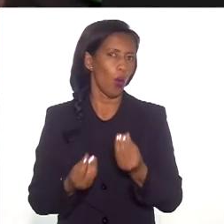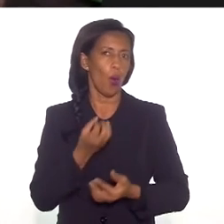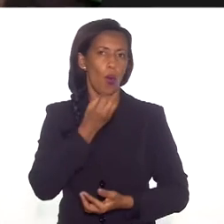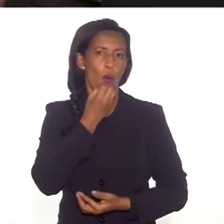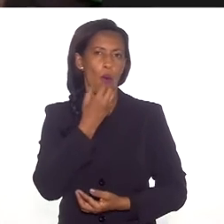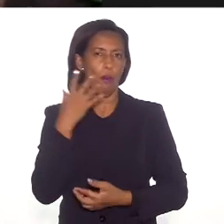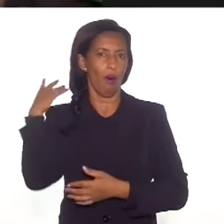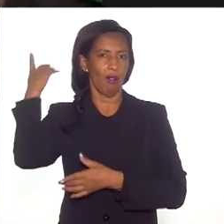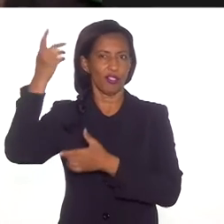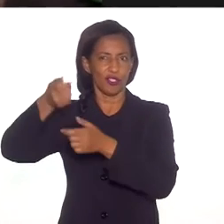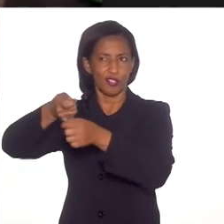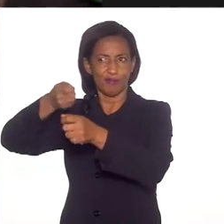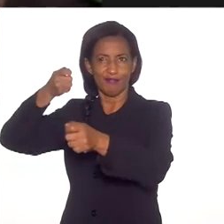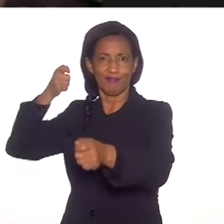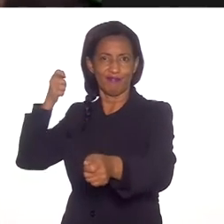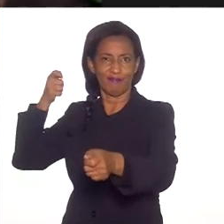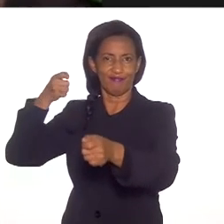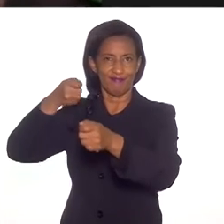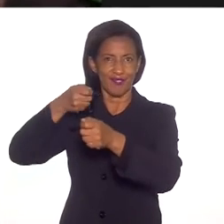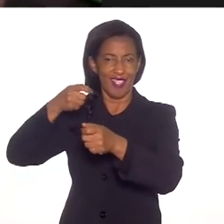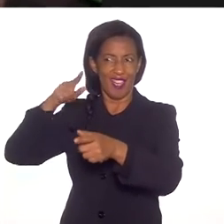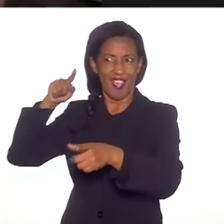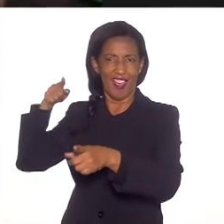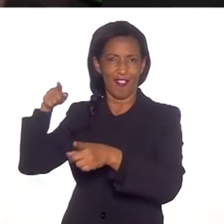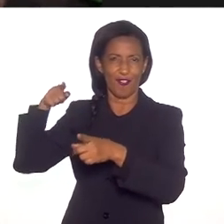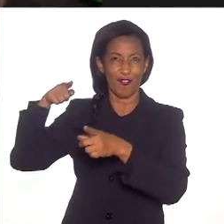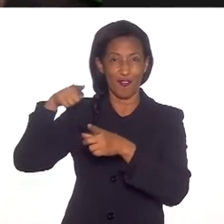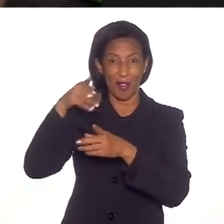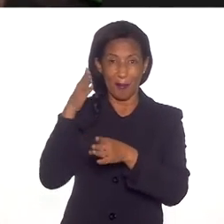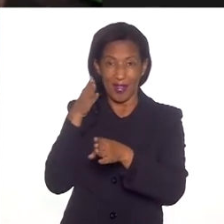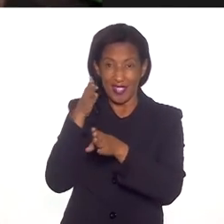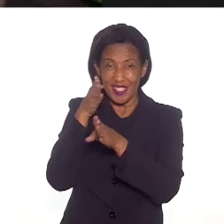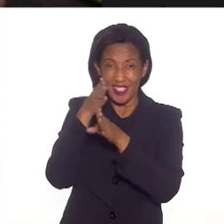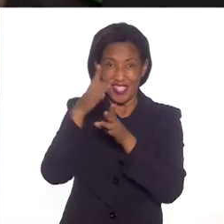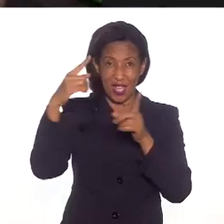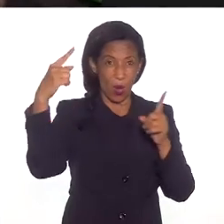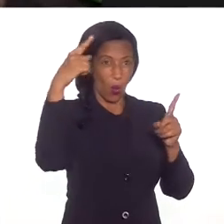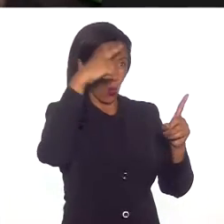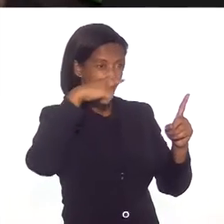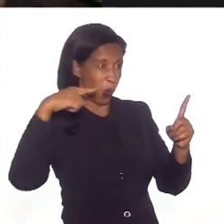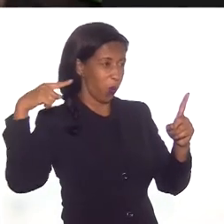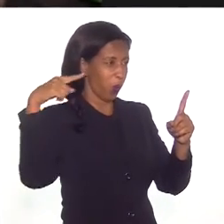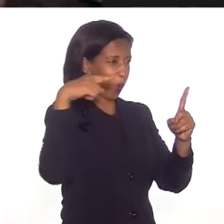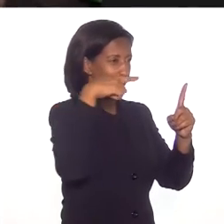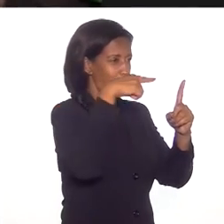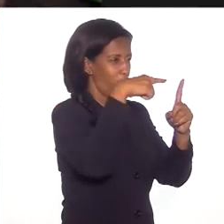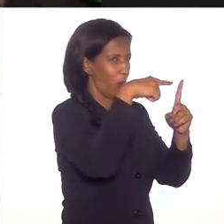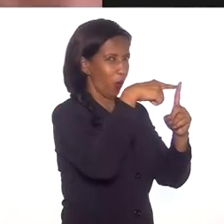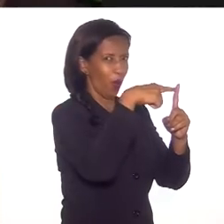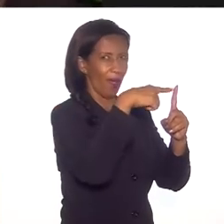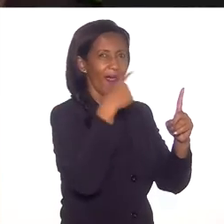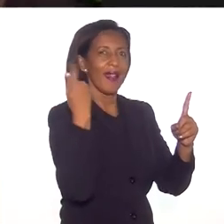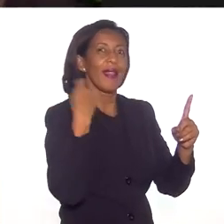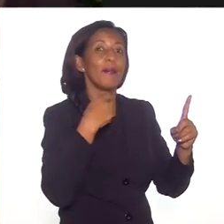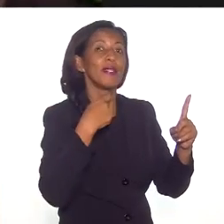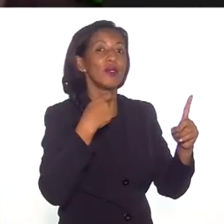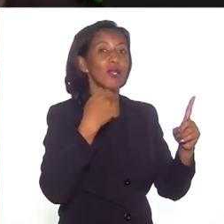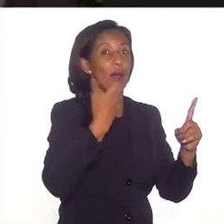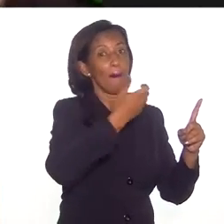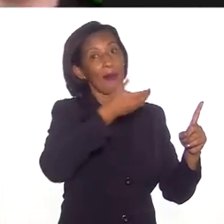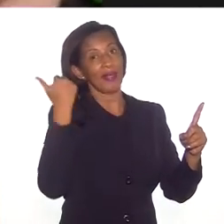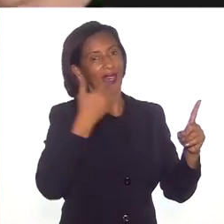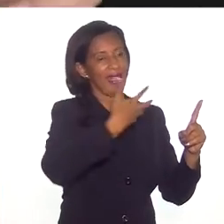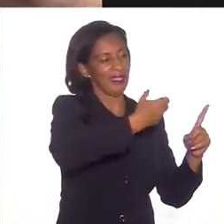É um bom tiro de arco e flecha. A flecha, para ela seguir o seu alvo, pela alcança do seu alvo, ela tem que ser